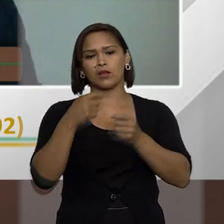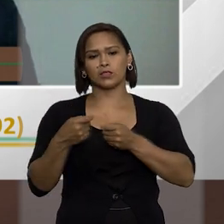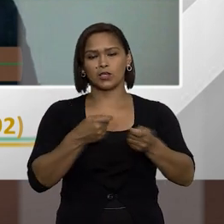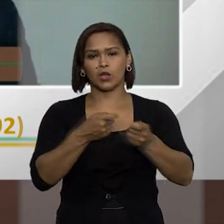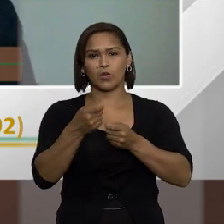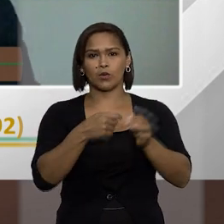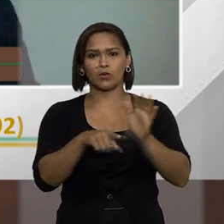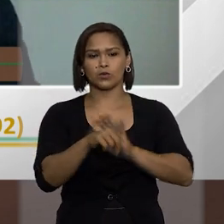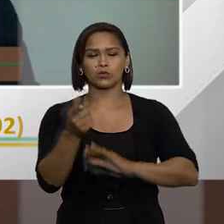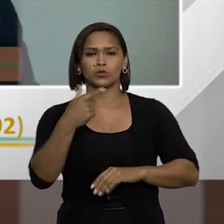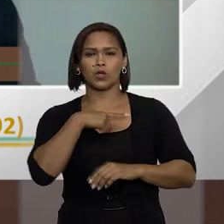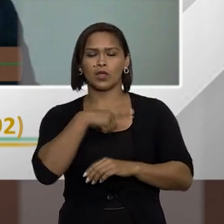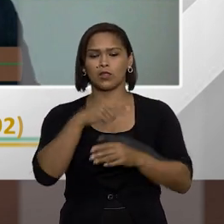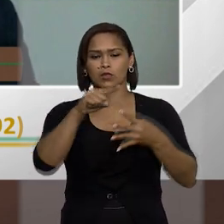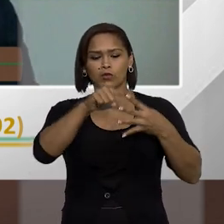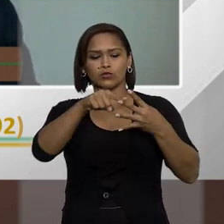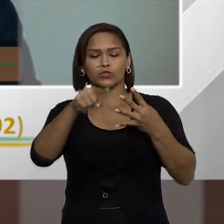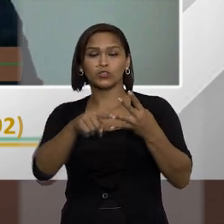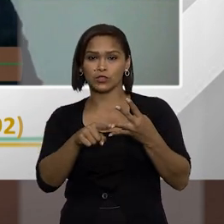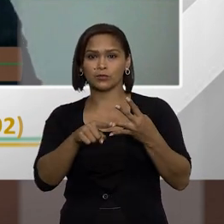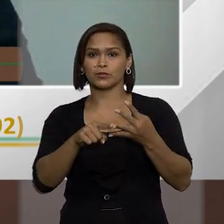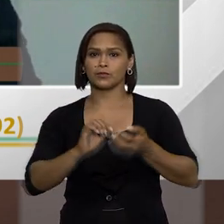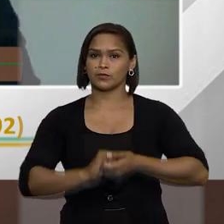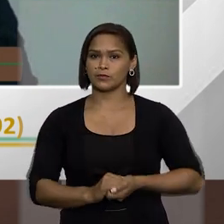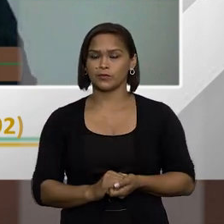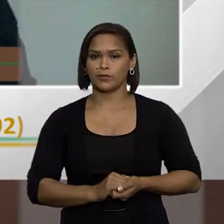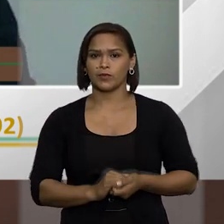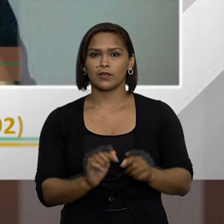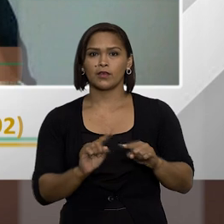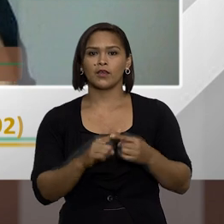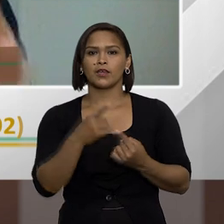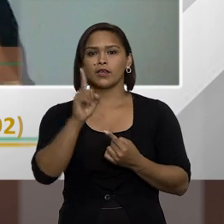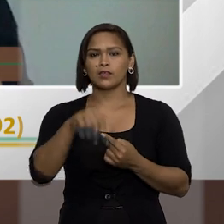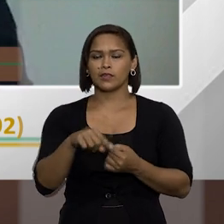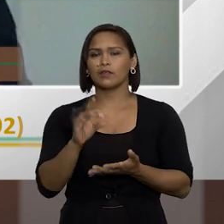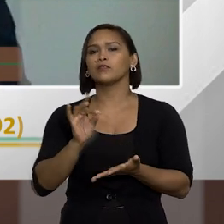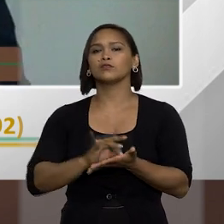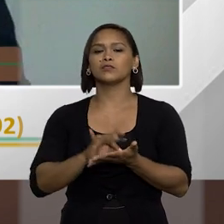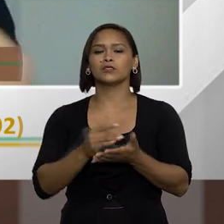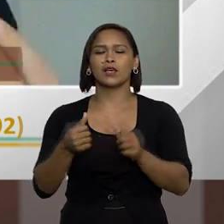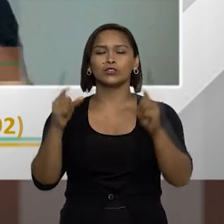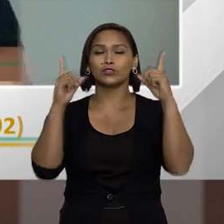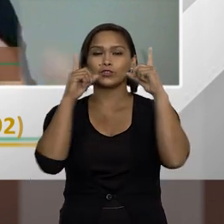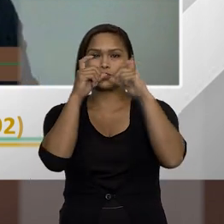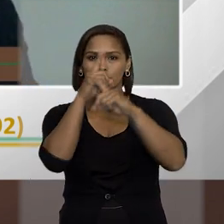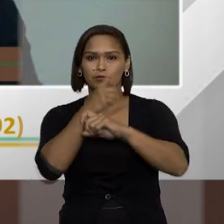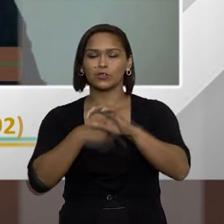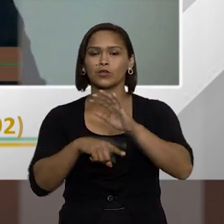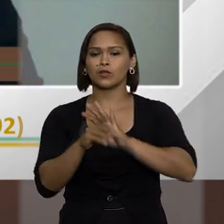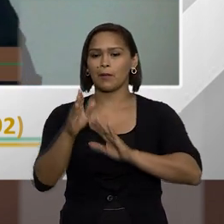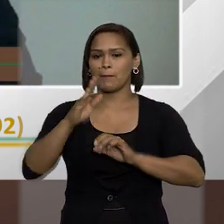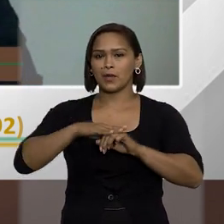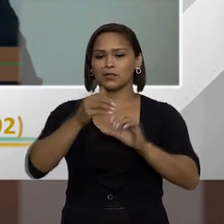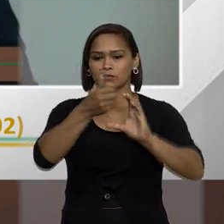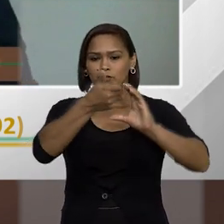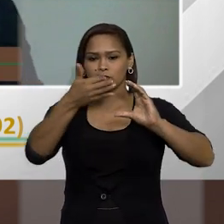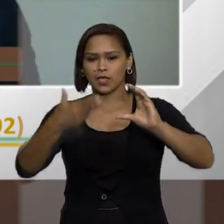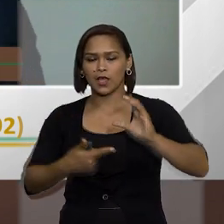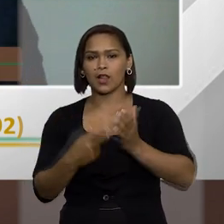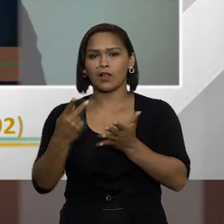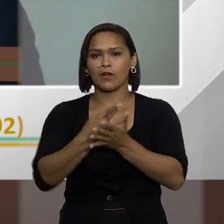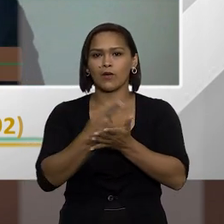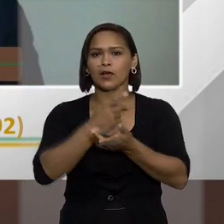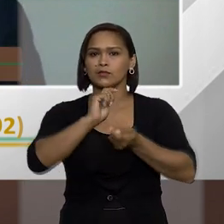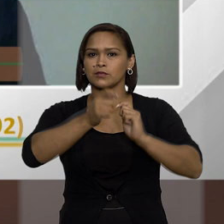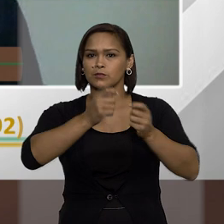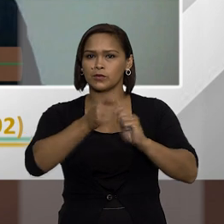conduta prevista no tipo, né, na conduta tipificada, né, então é algo que realmente vem a dificultar um pouco mais a caracterização dos